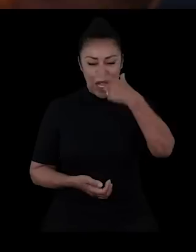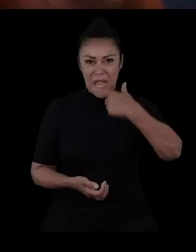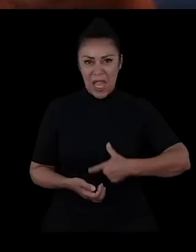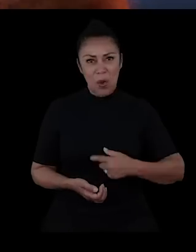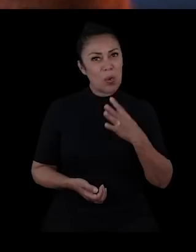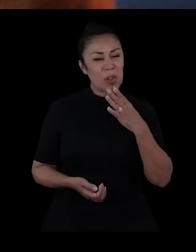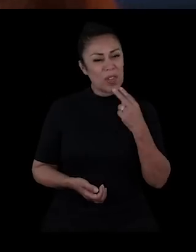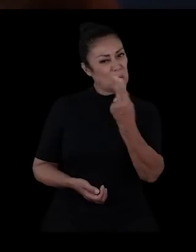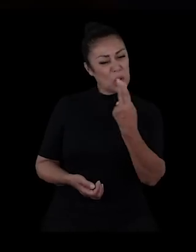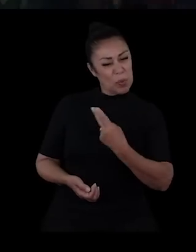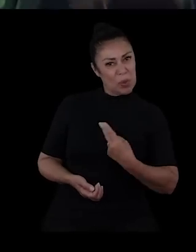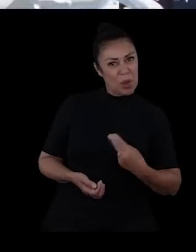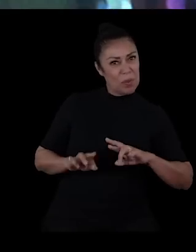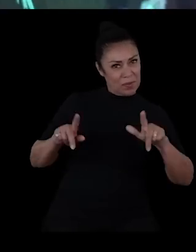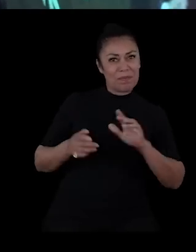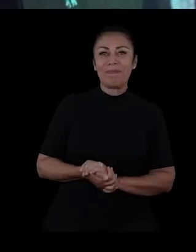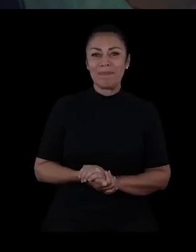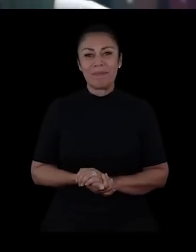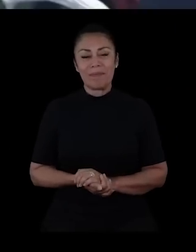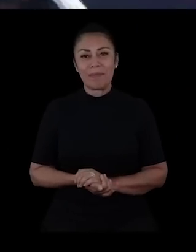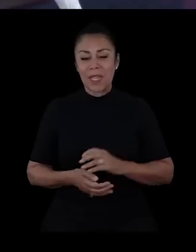Eu sou conhecido por muitos nomes.